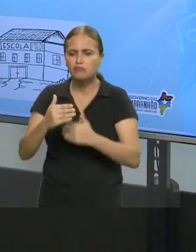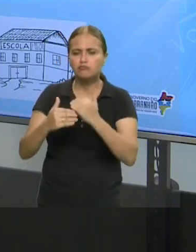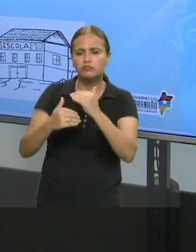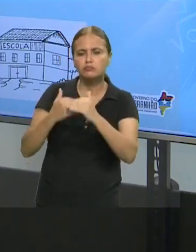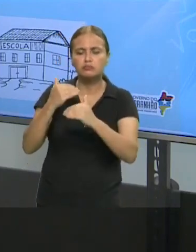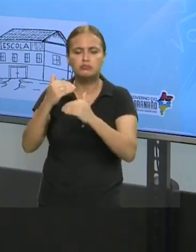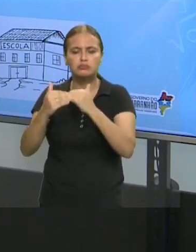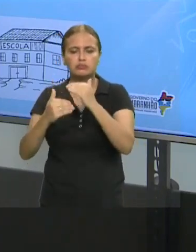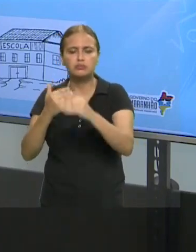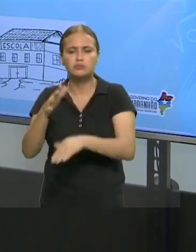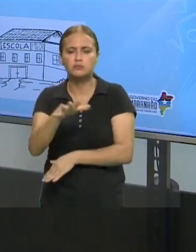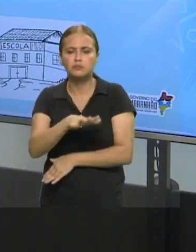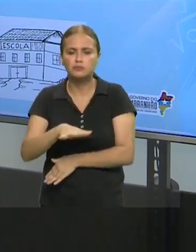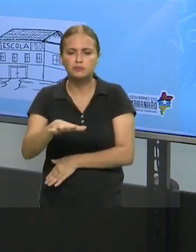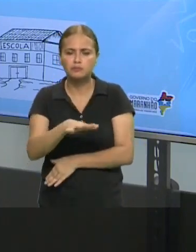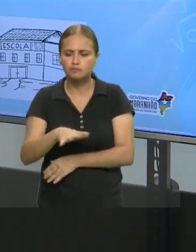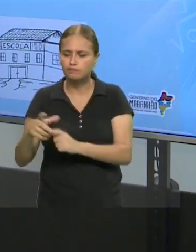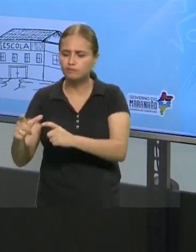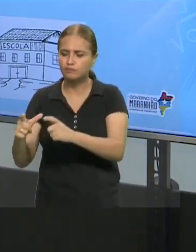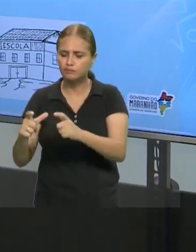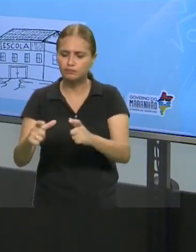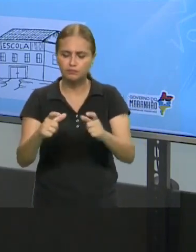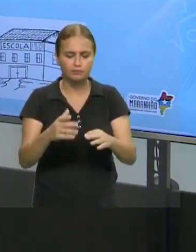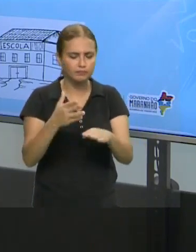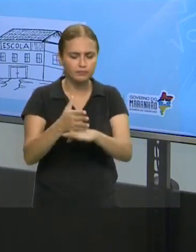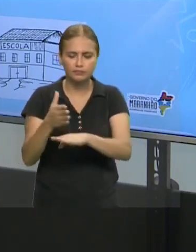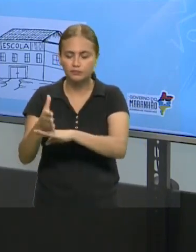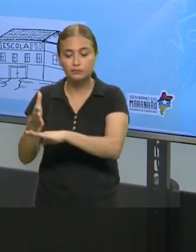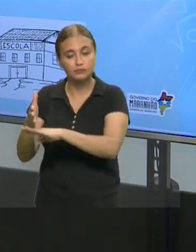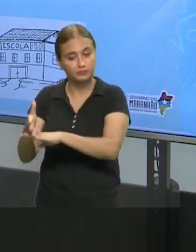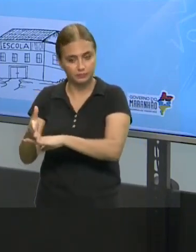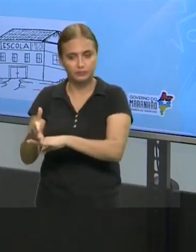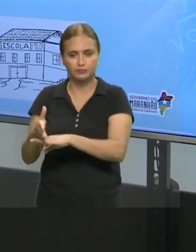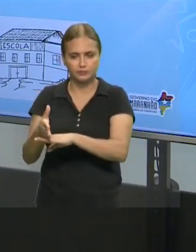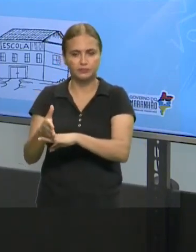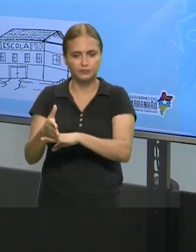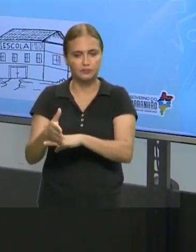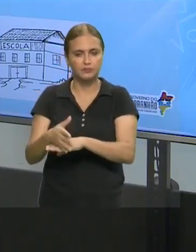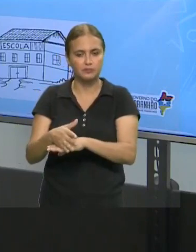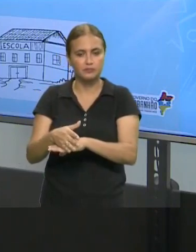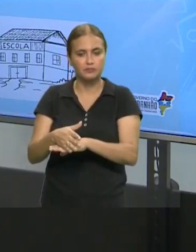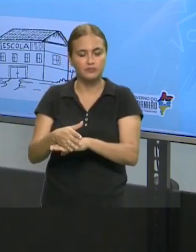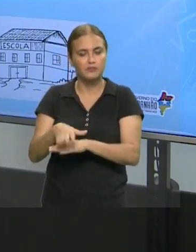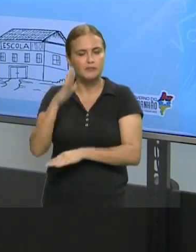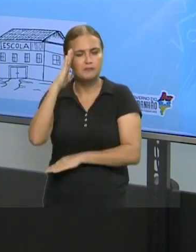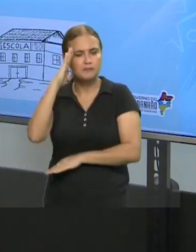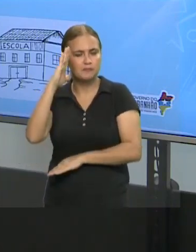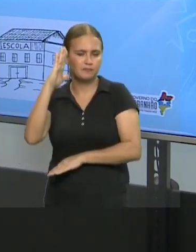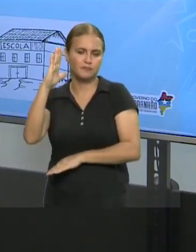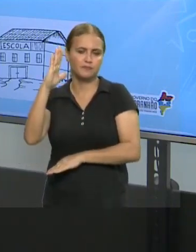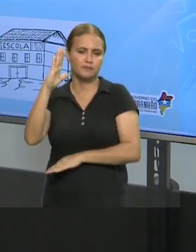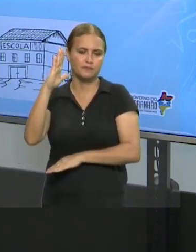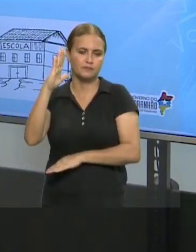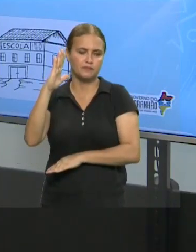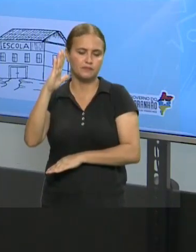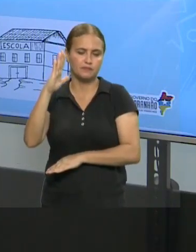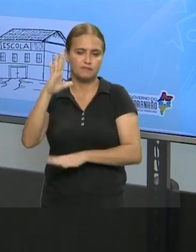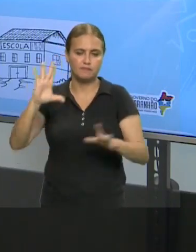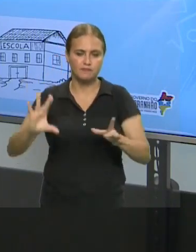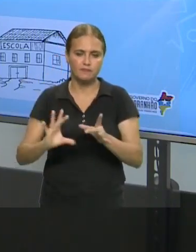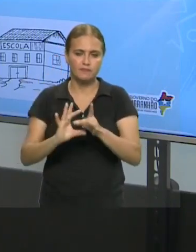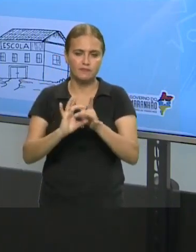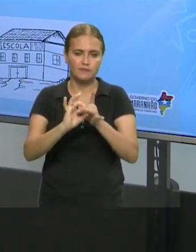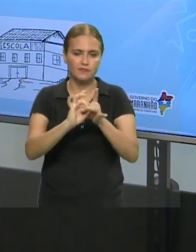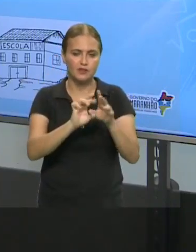que eu ocupo atualmente, e principalmente, agora a gente vai conectar o tema da nossa aula